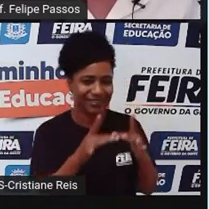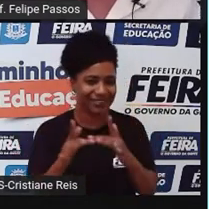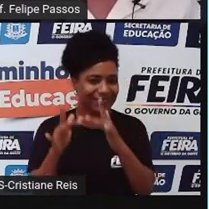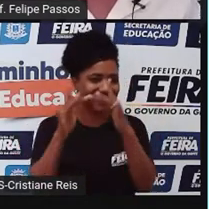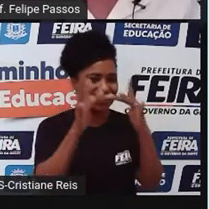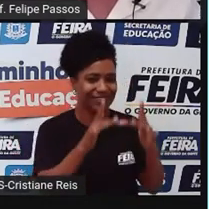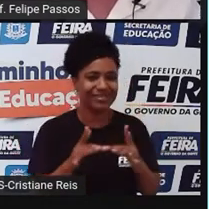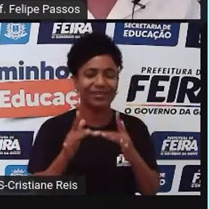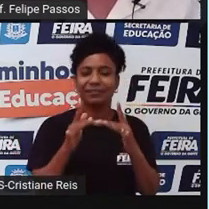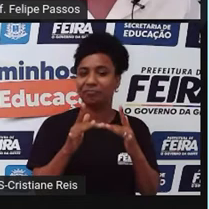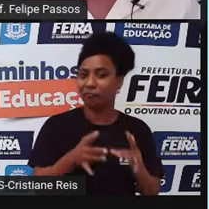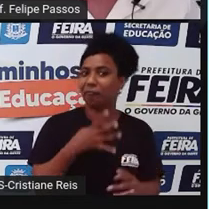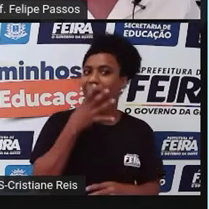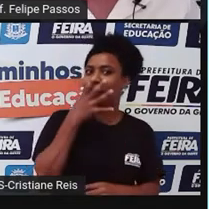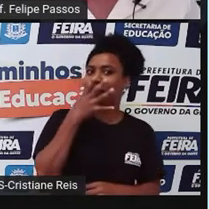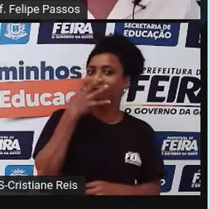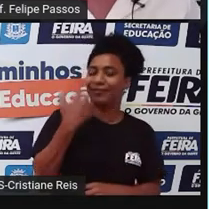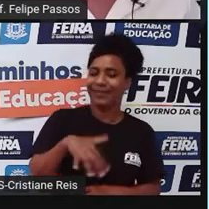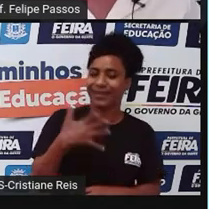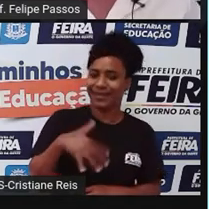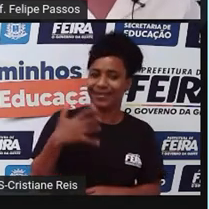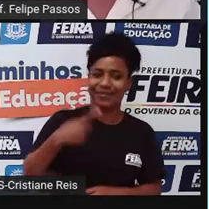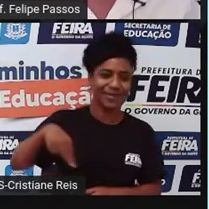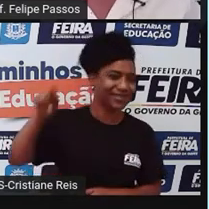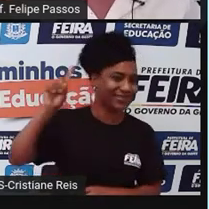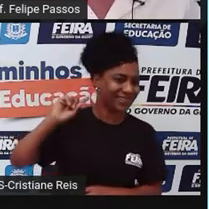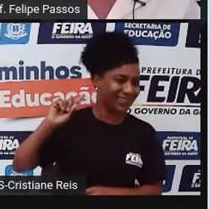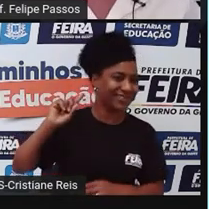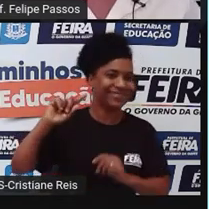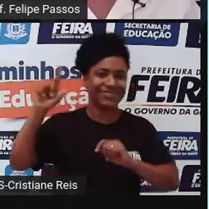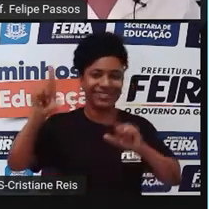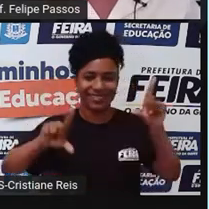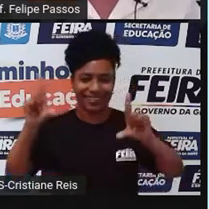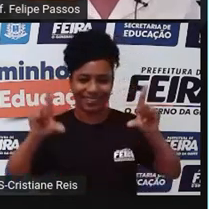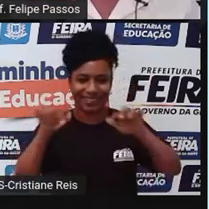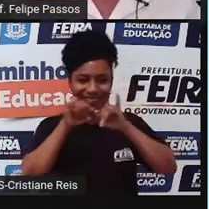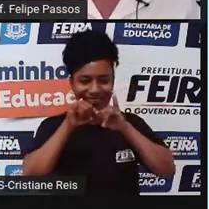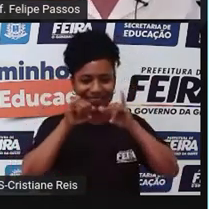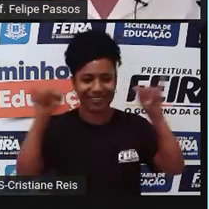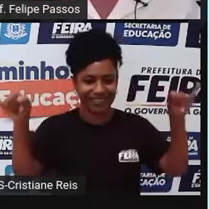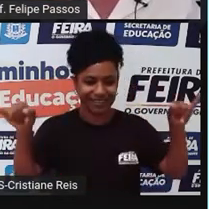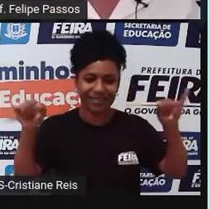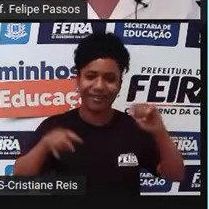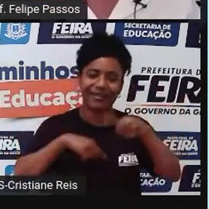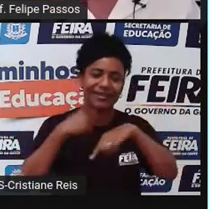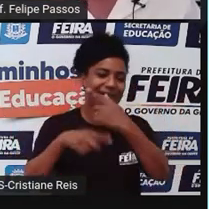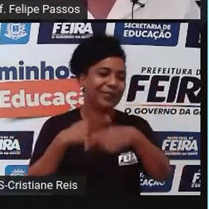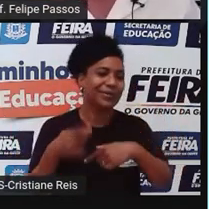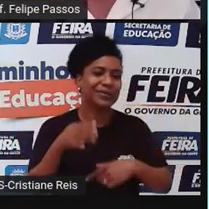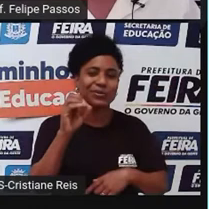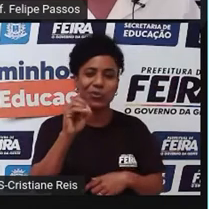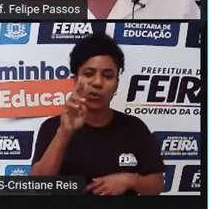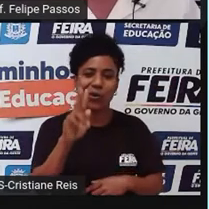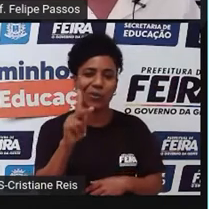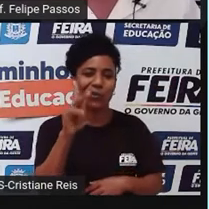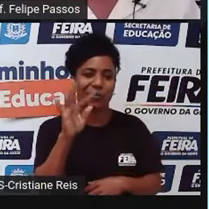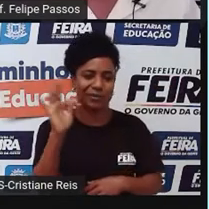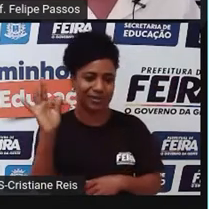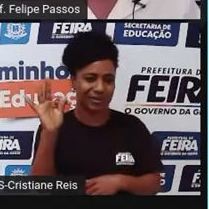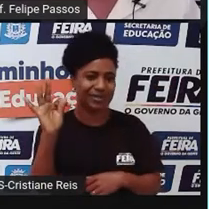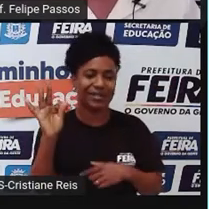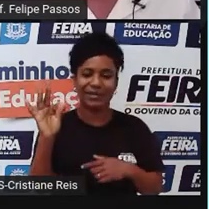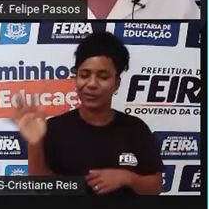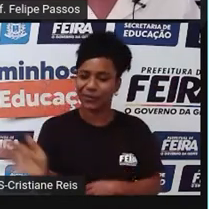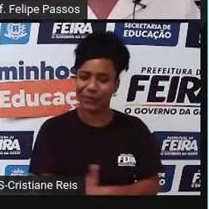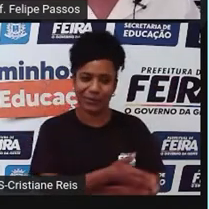Então isso, alguns anos atrás, era notícia do jornal, gente. E aí depois o Orkut deslanchou e vieram várias outras redes, que eu